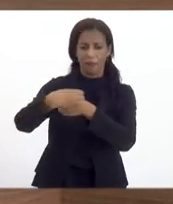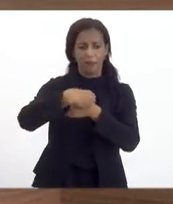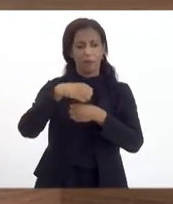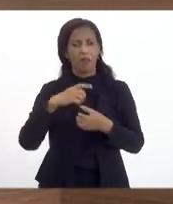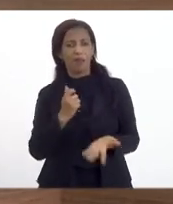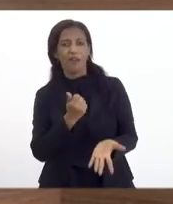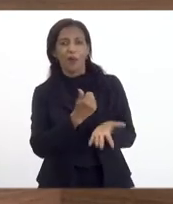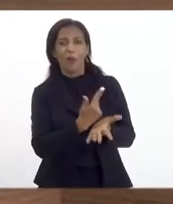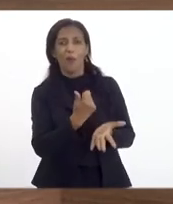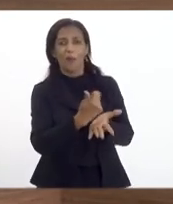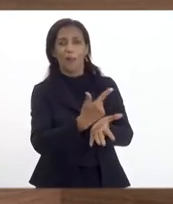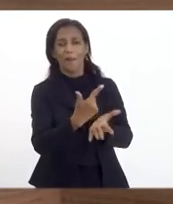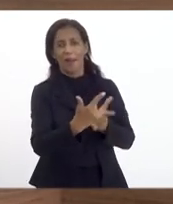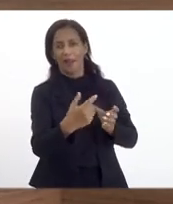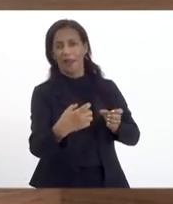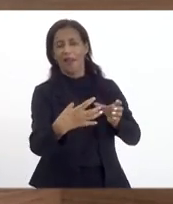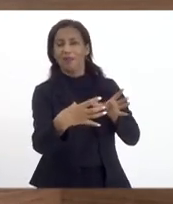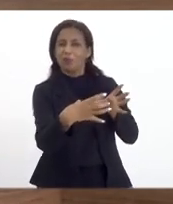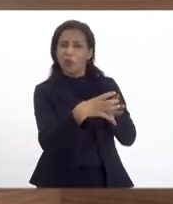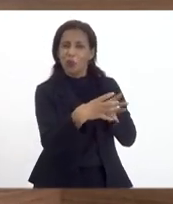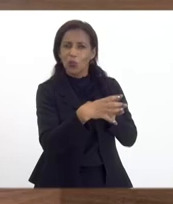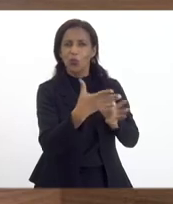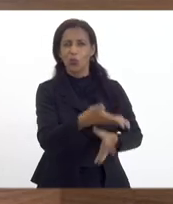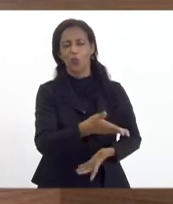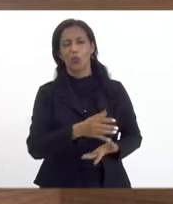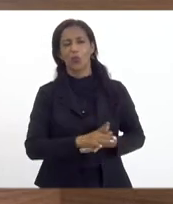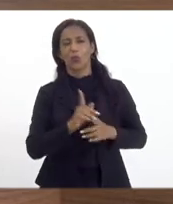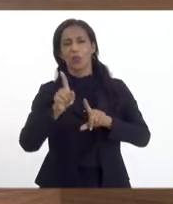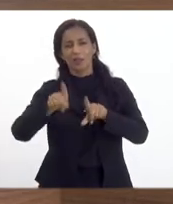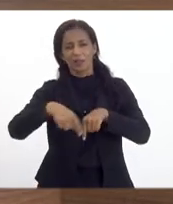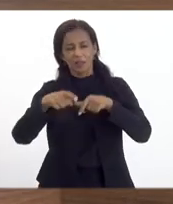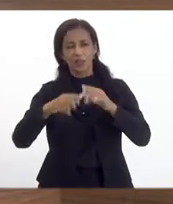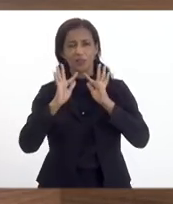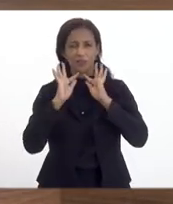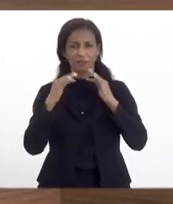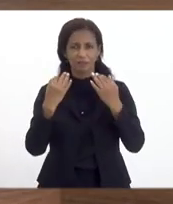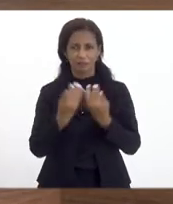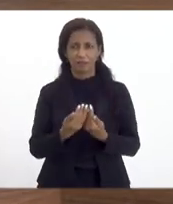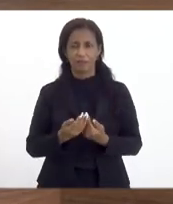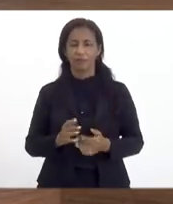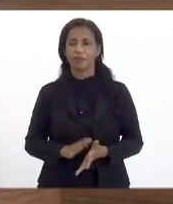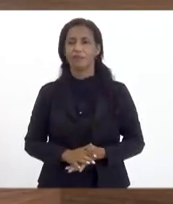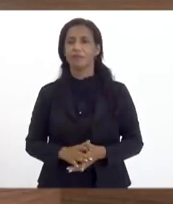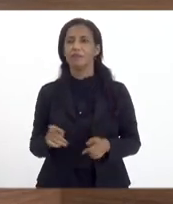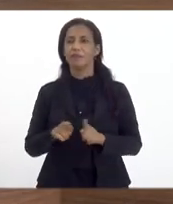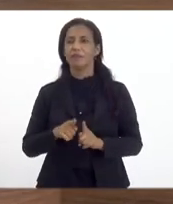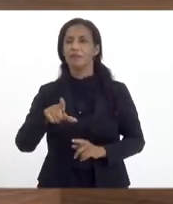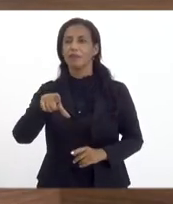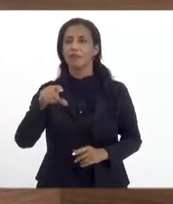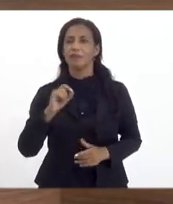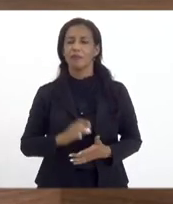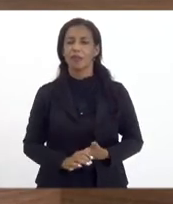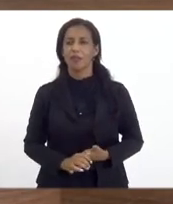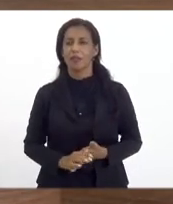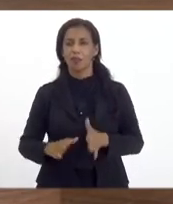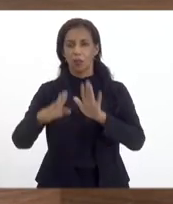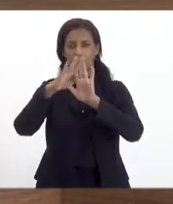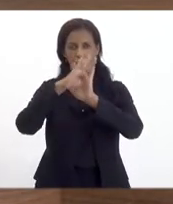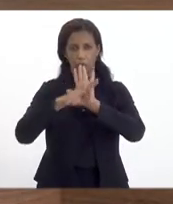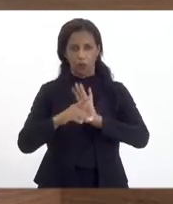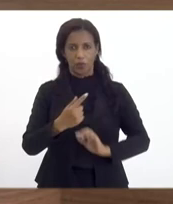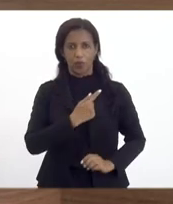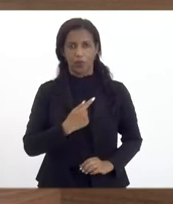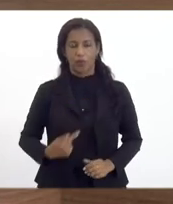ali e compram os produtos do pequeno produtor da agricultura familiar. Merece destaque também o programa do governo